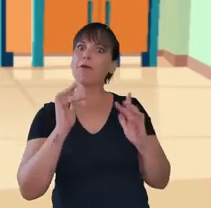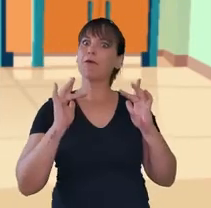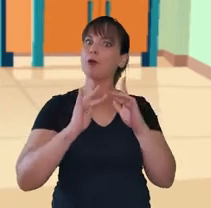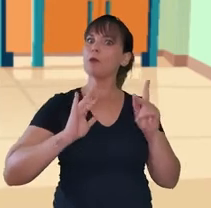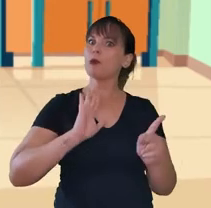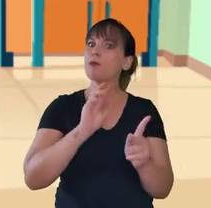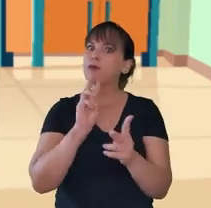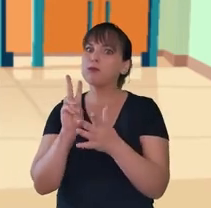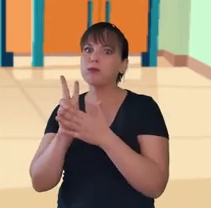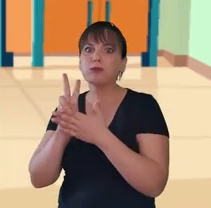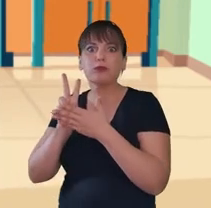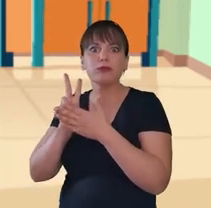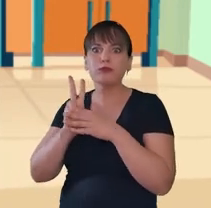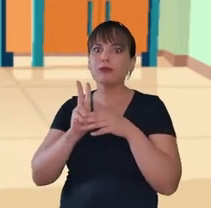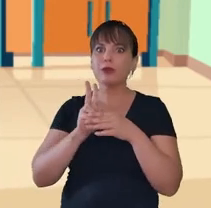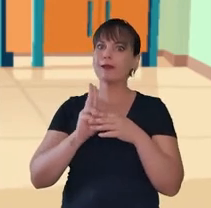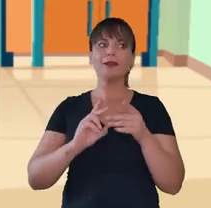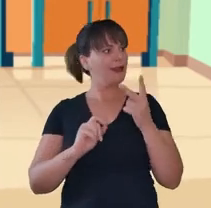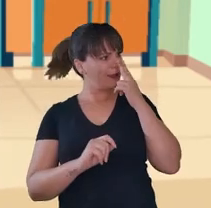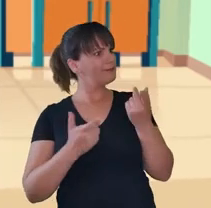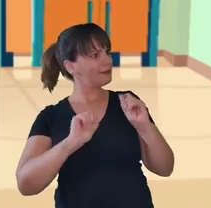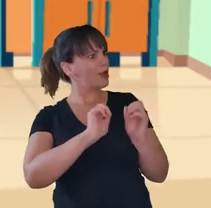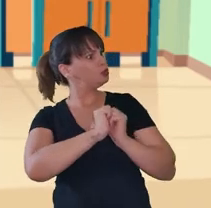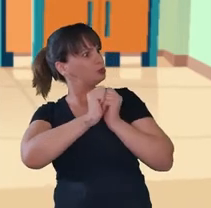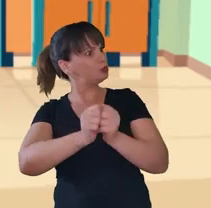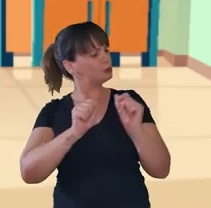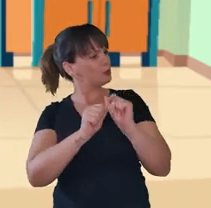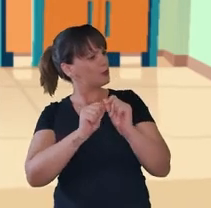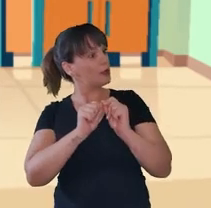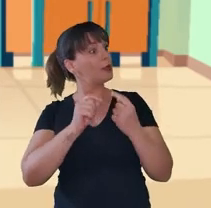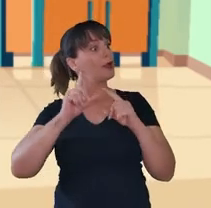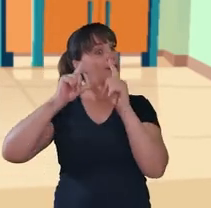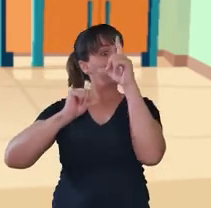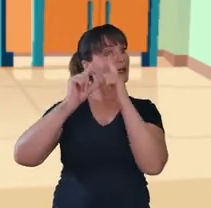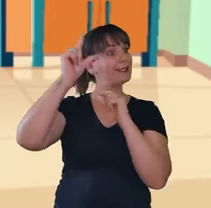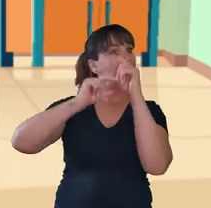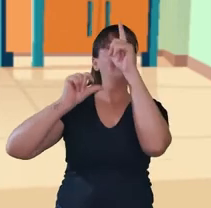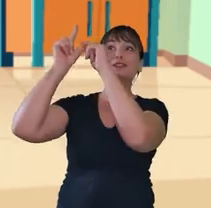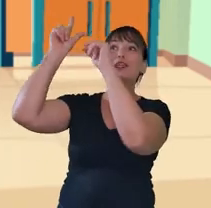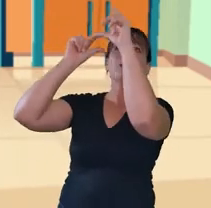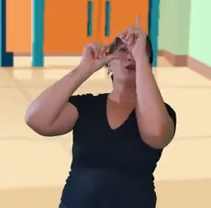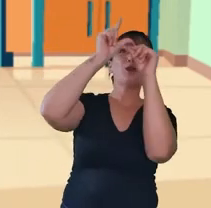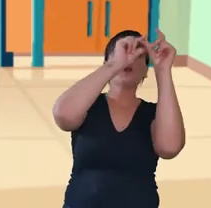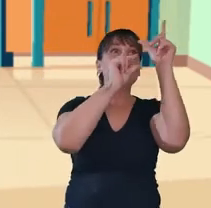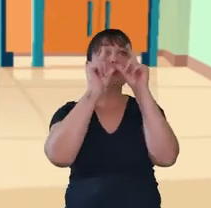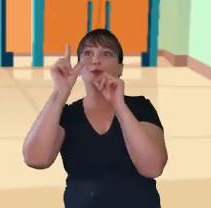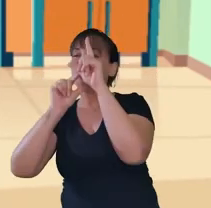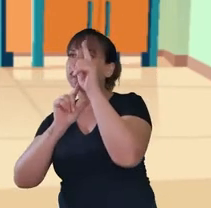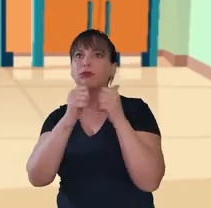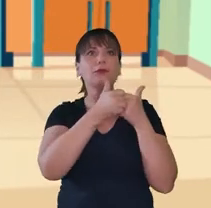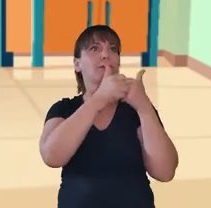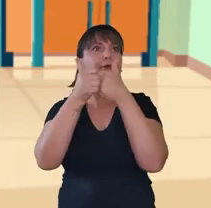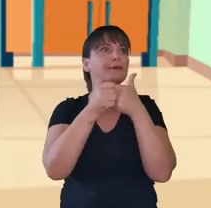os povos originários. Olha, a gente até podia fazer algo junto. As estrelas e as constelações guiaram por